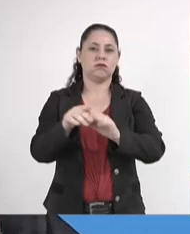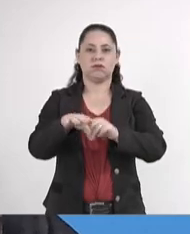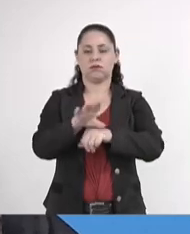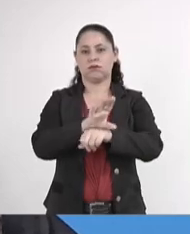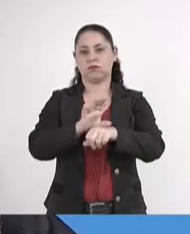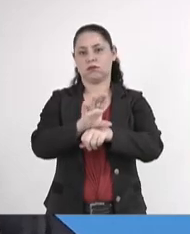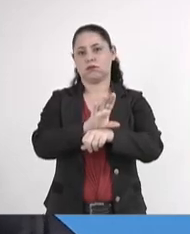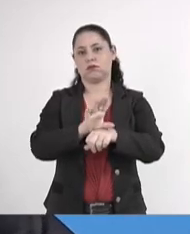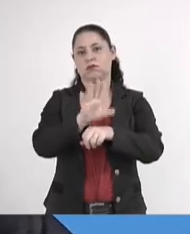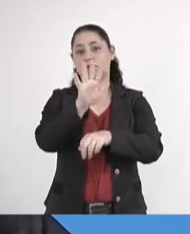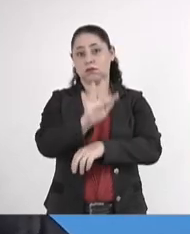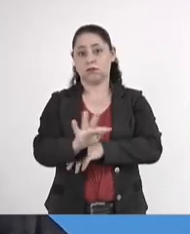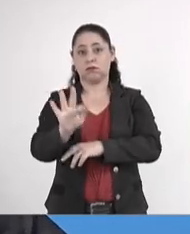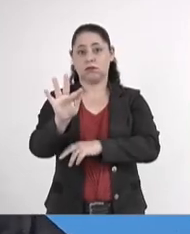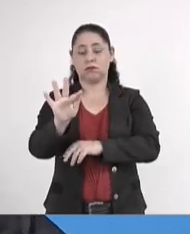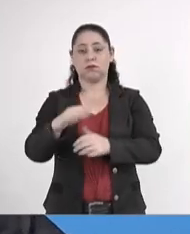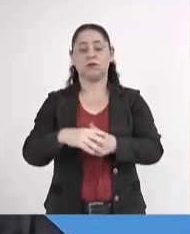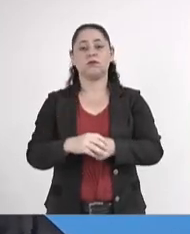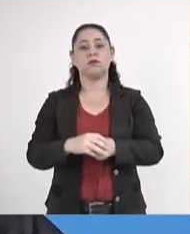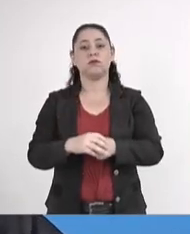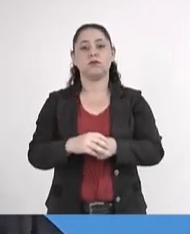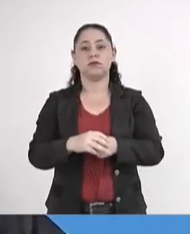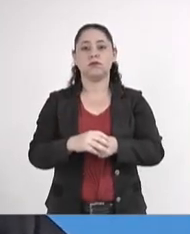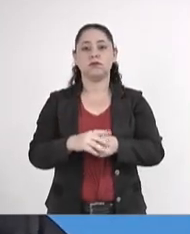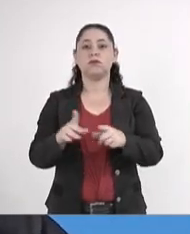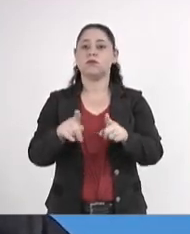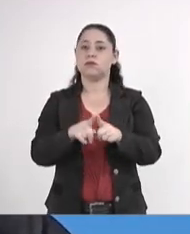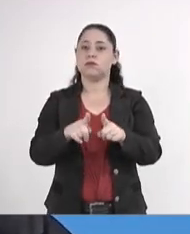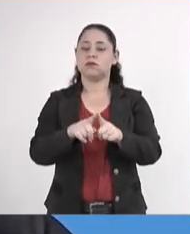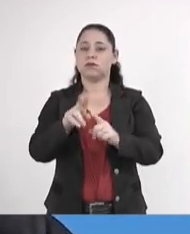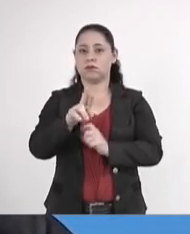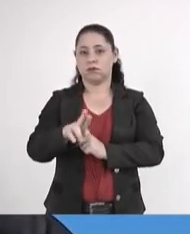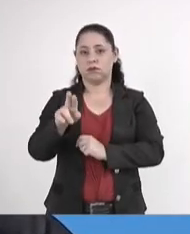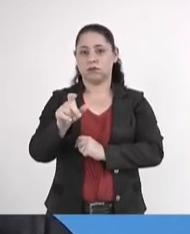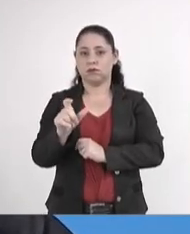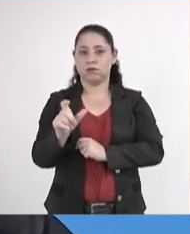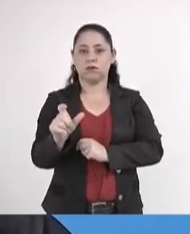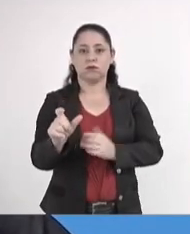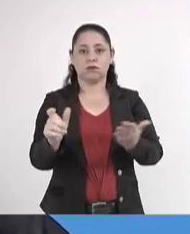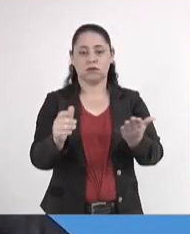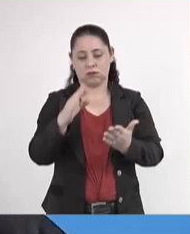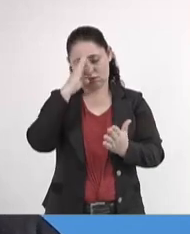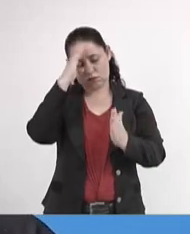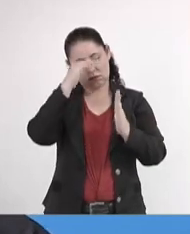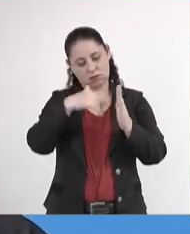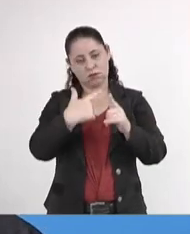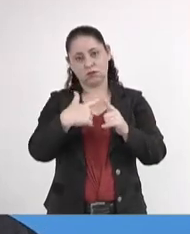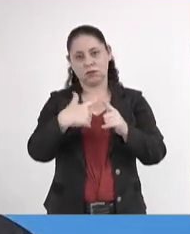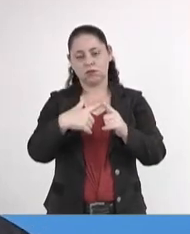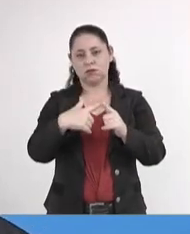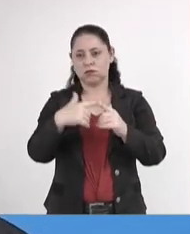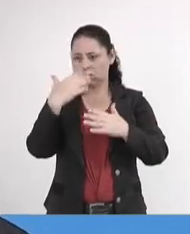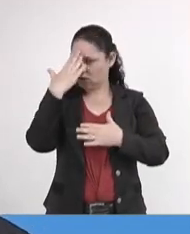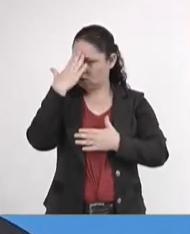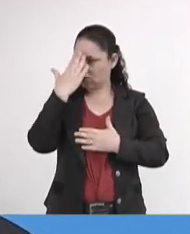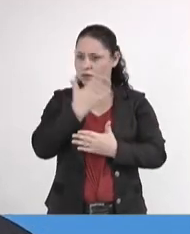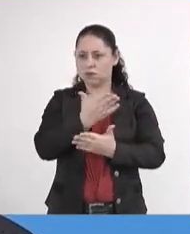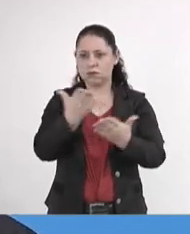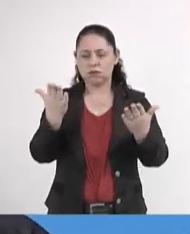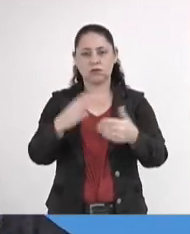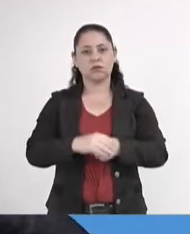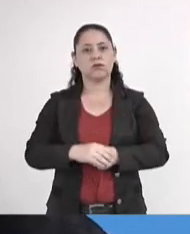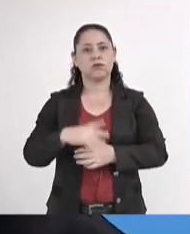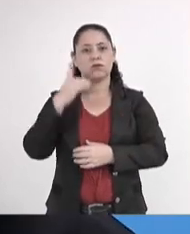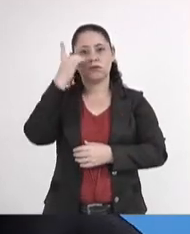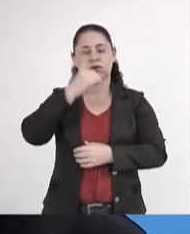Constituição Federal, e faço a utilização da palavra pela ordem também, inclusive para agradecer o